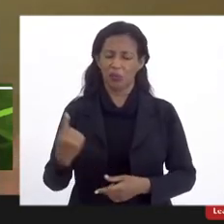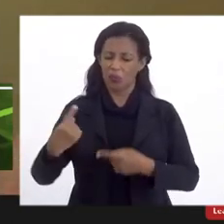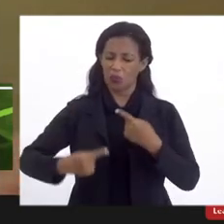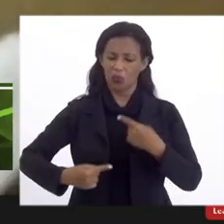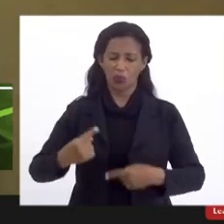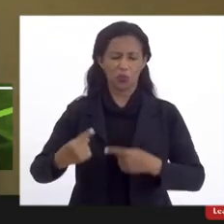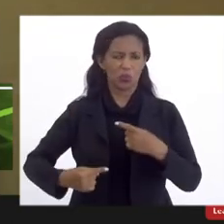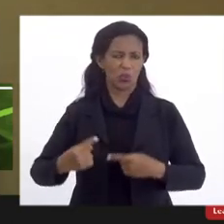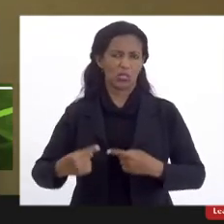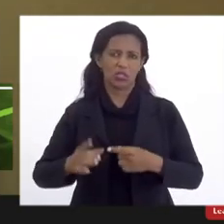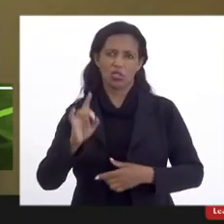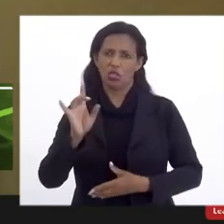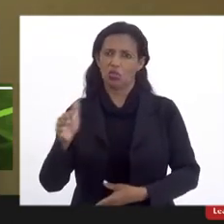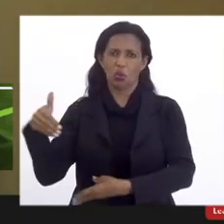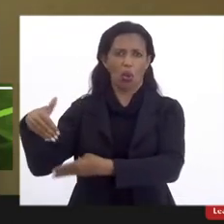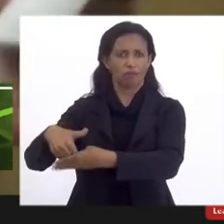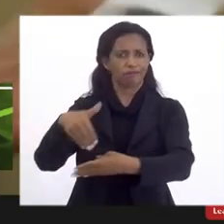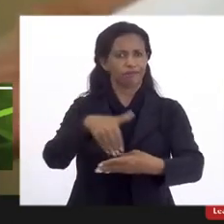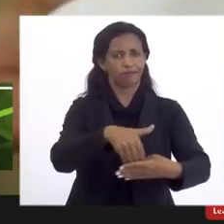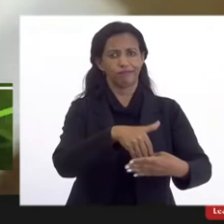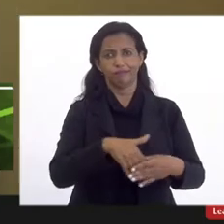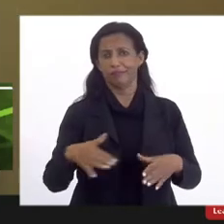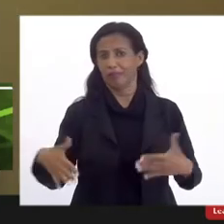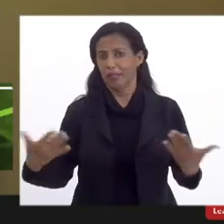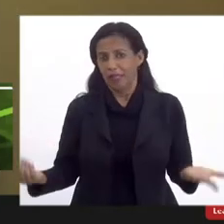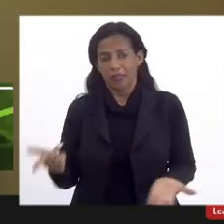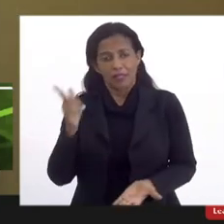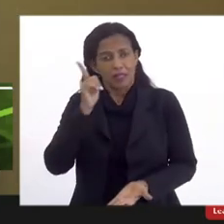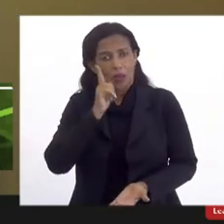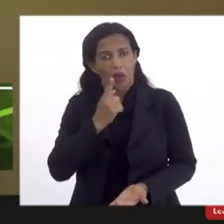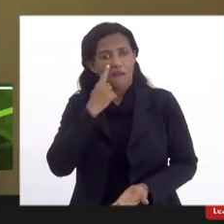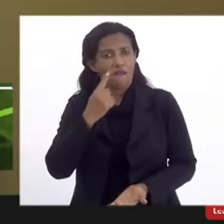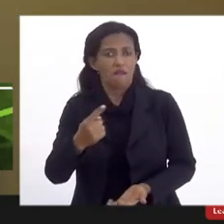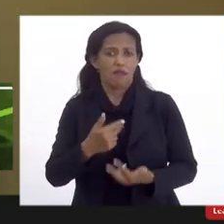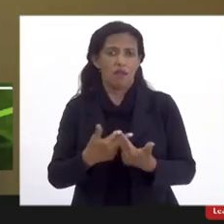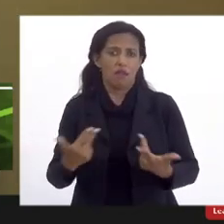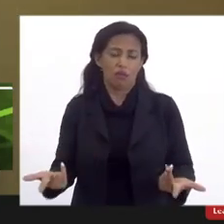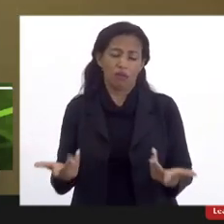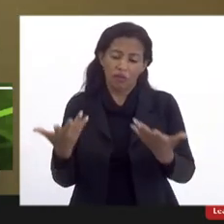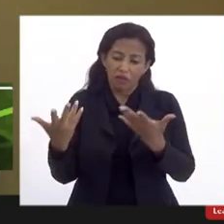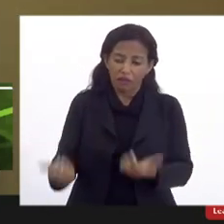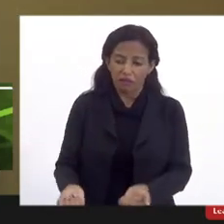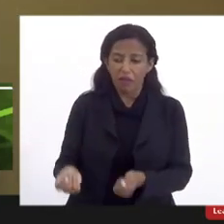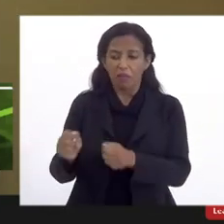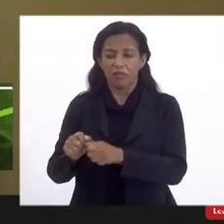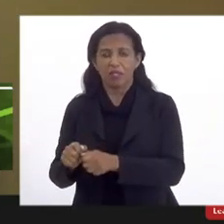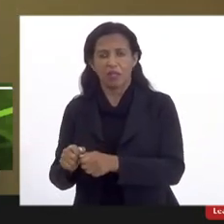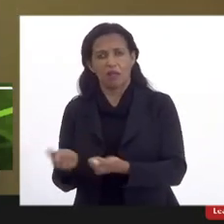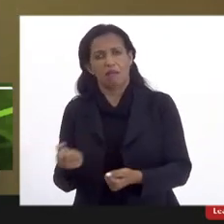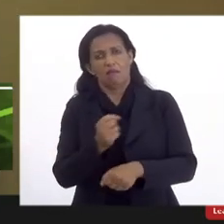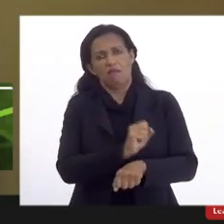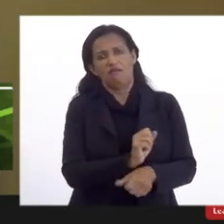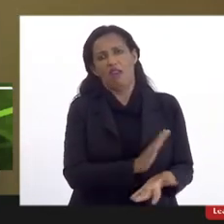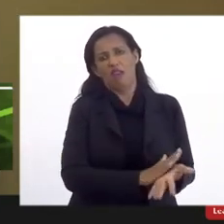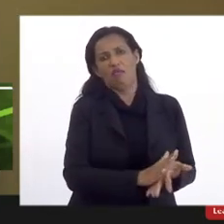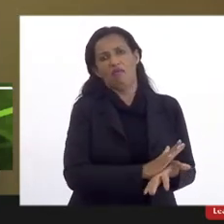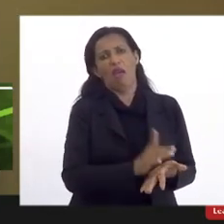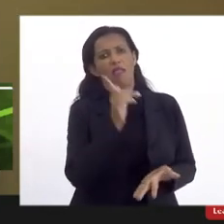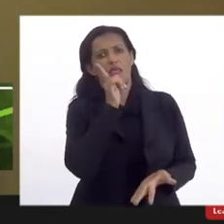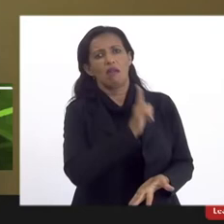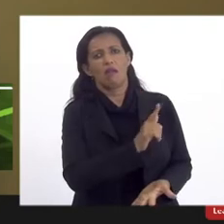eleitoreiras. Assim que a gente consegue ver a coisa. Vamos fazer, mas não faz, ganha os votos.